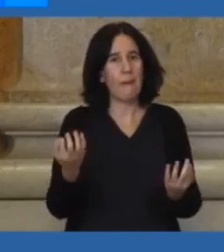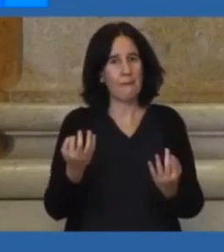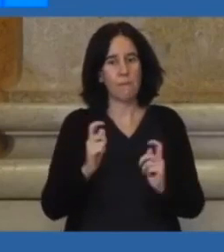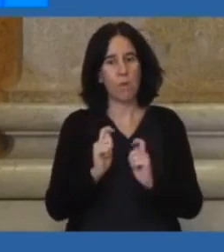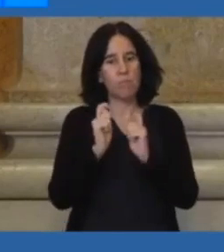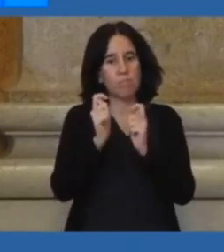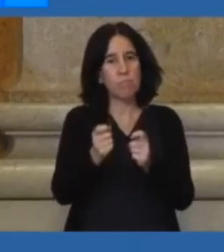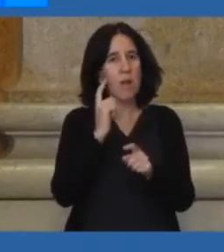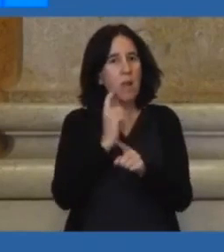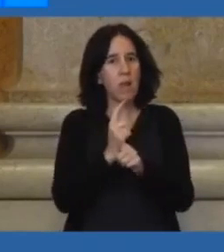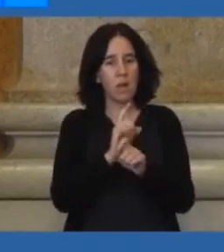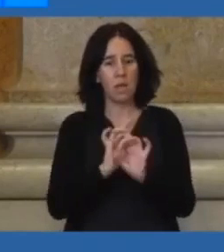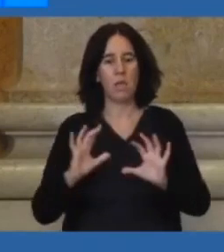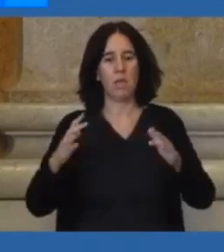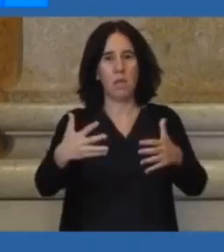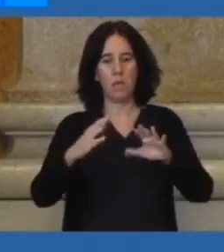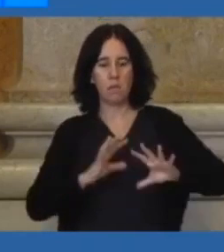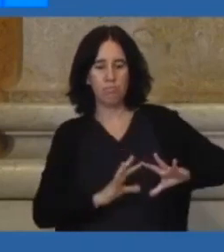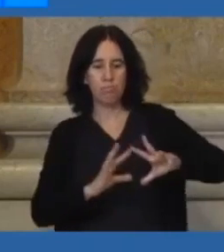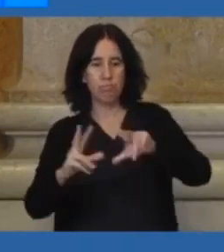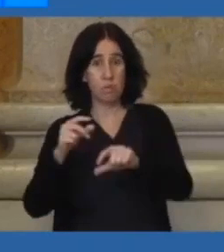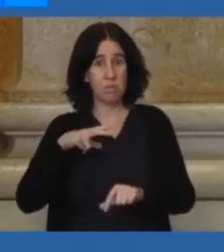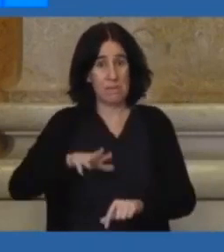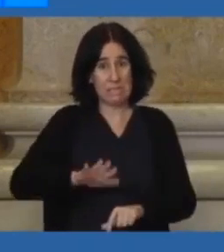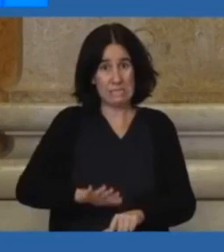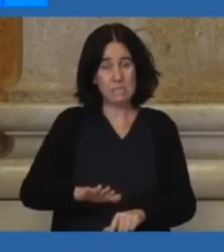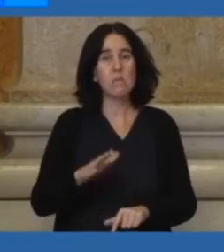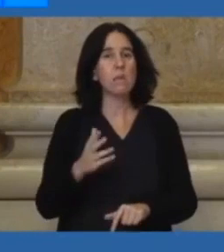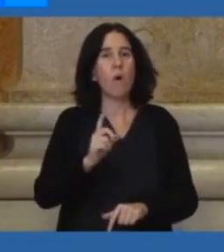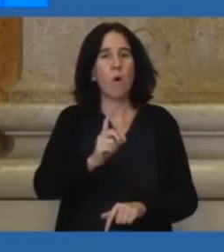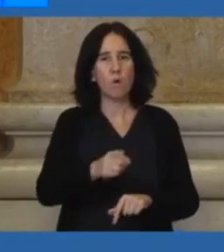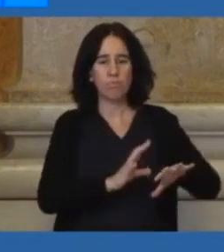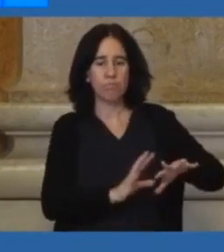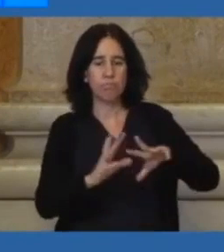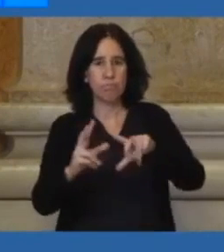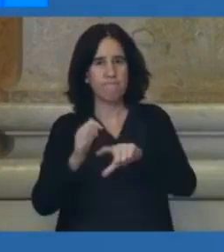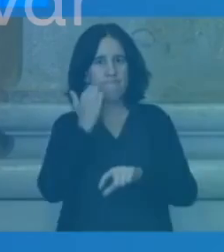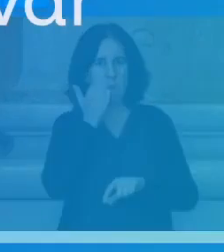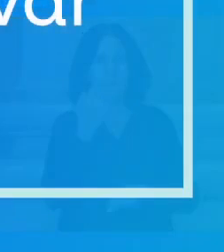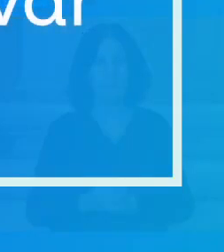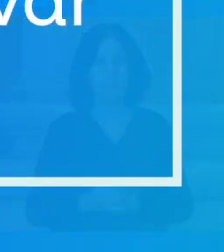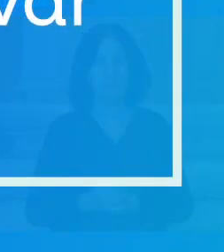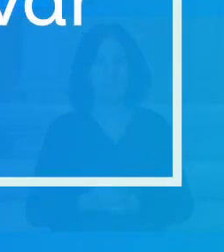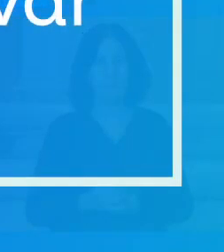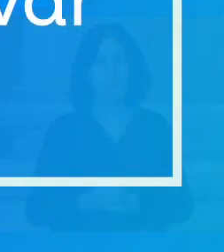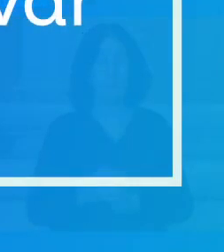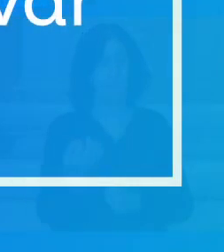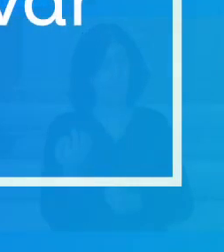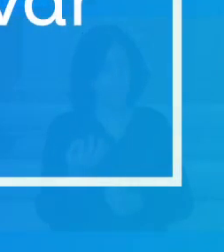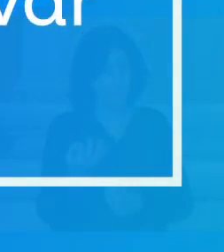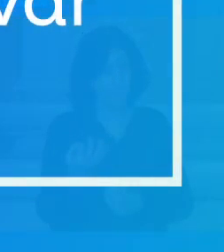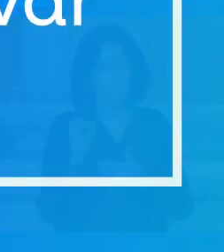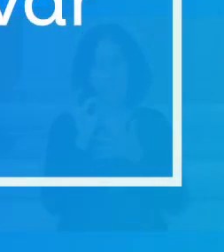classificar a evolução da pandemia no nosso país como uma evolução grave. Neste sentido